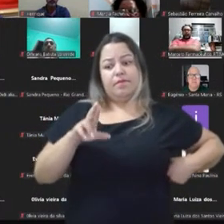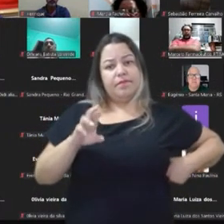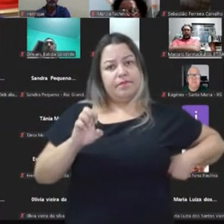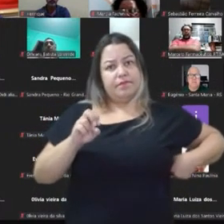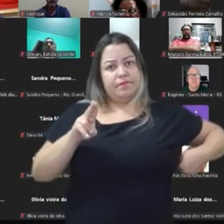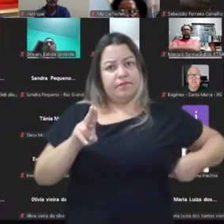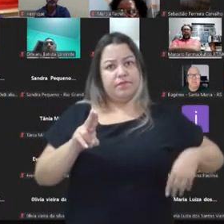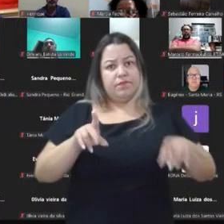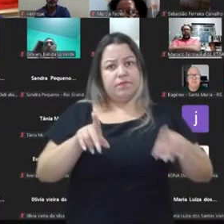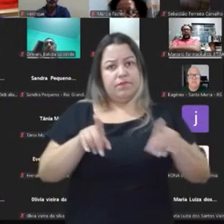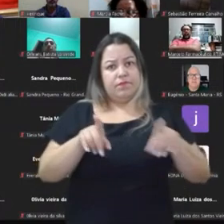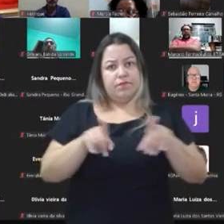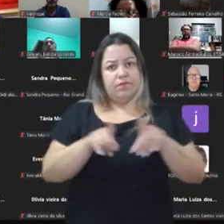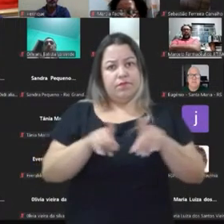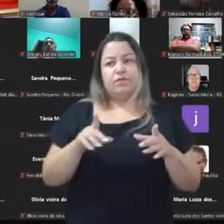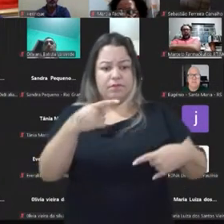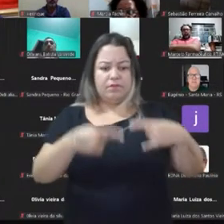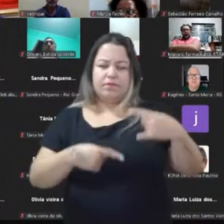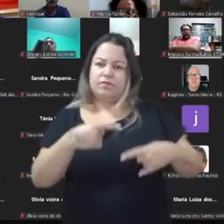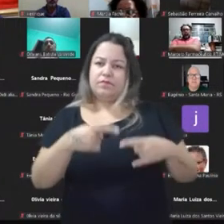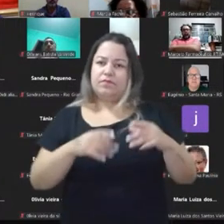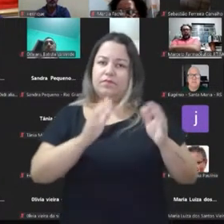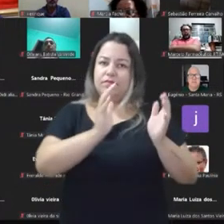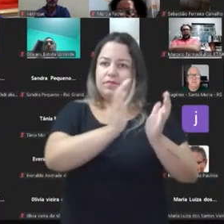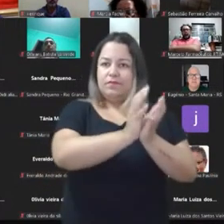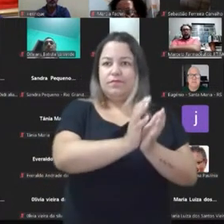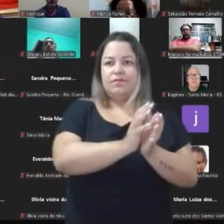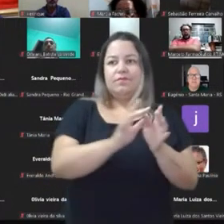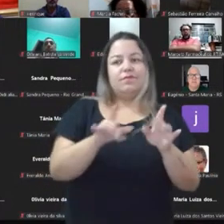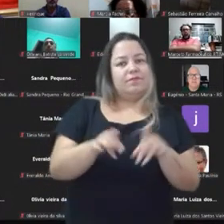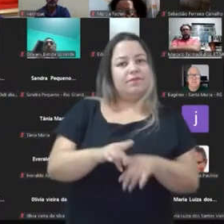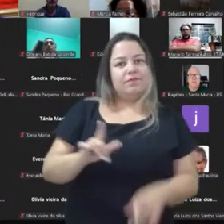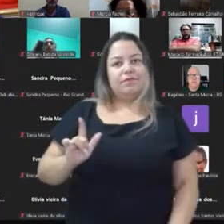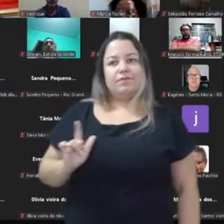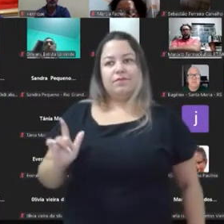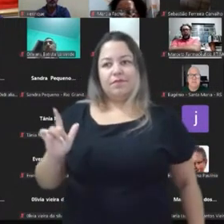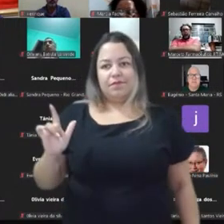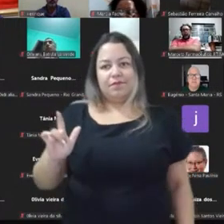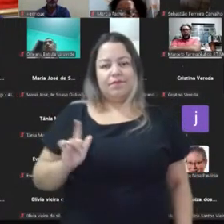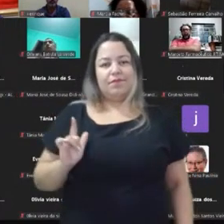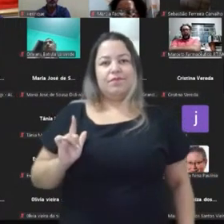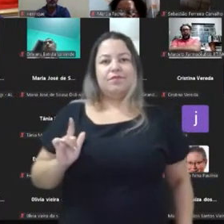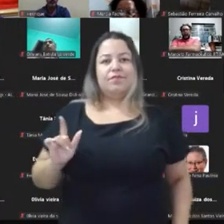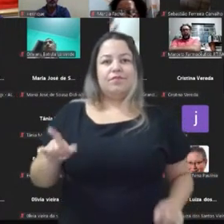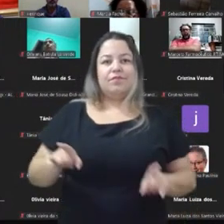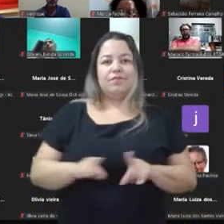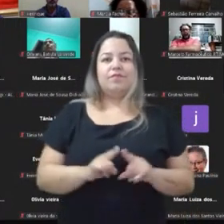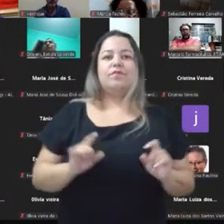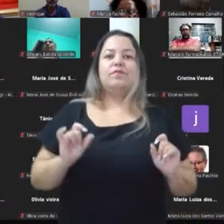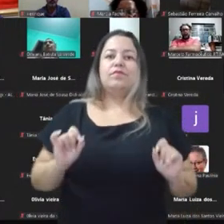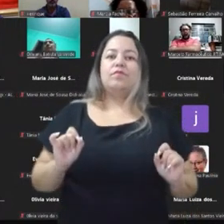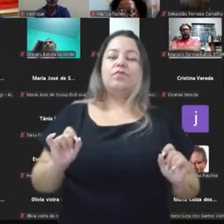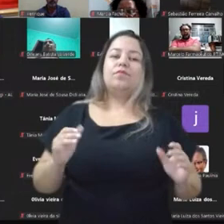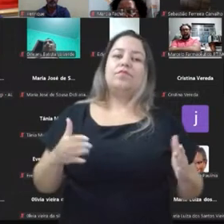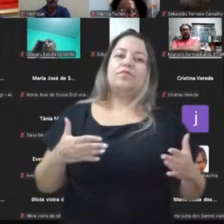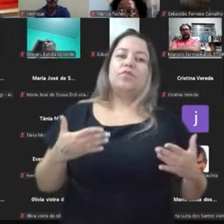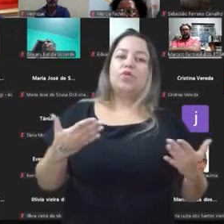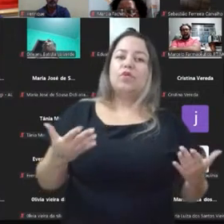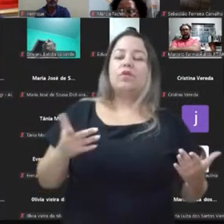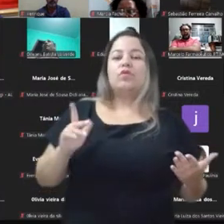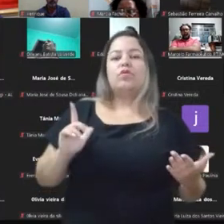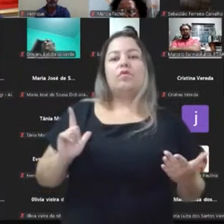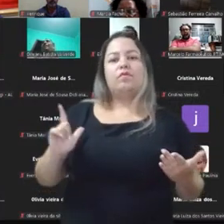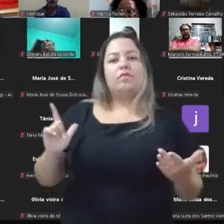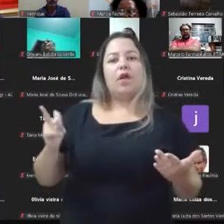como esse, mais debate, mais comitê. Acho que tem na academia, tem na sociedade, demonstrou isso. Muita vontade de participar e chegar